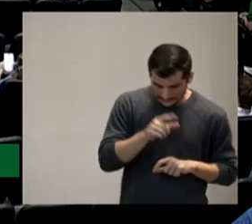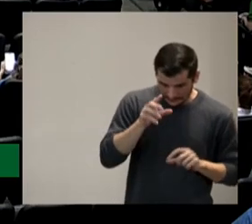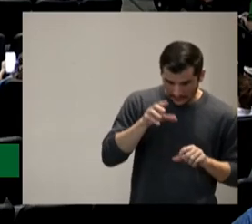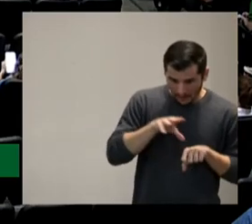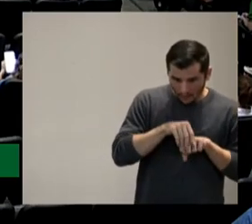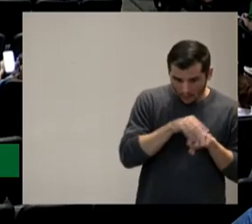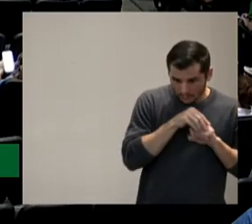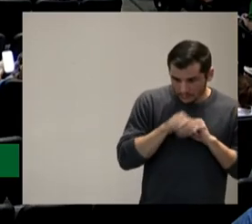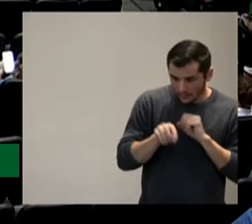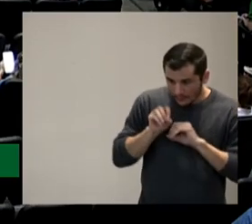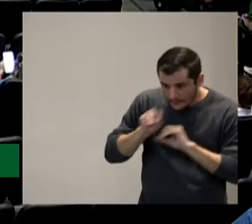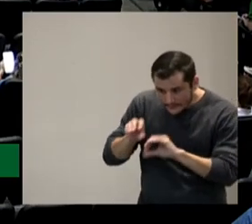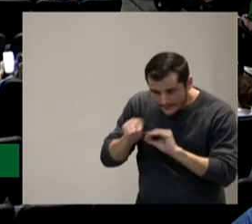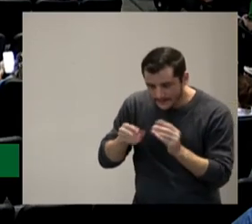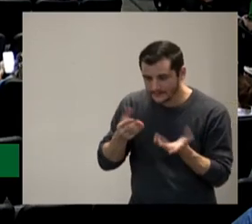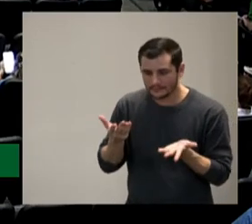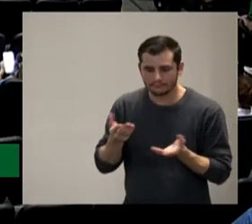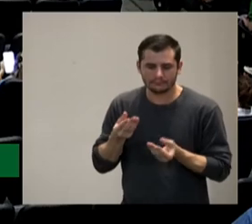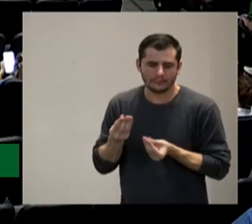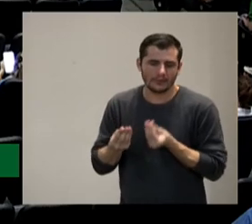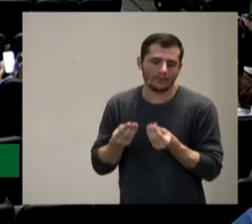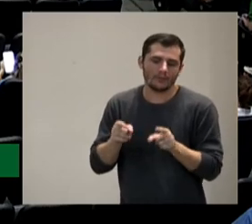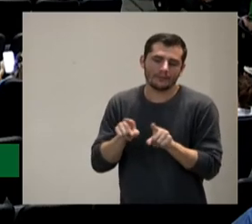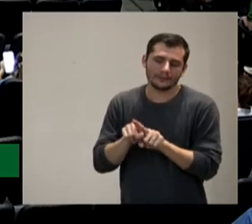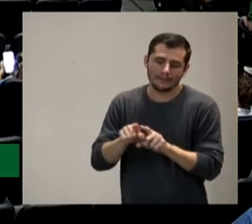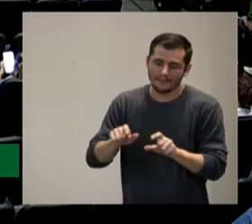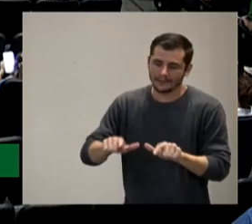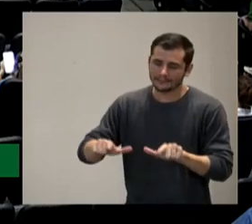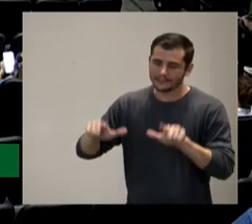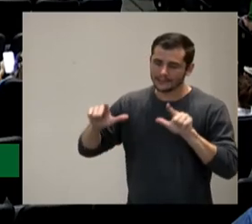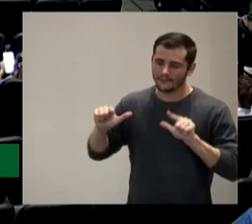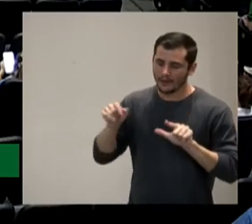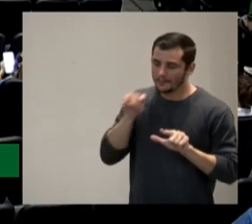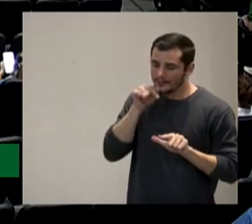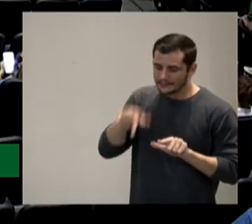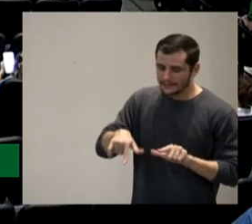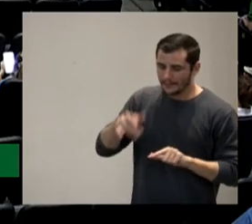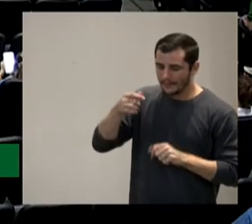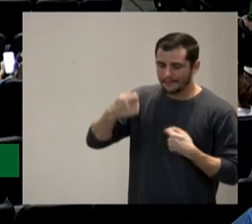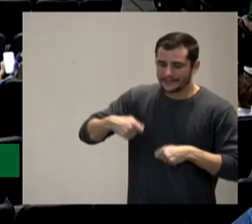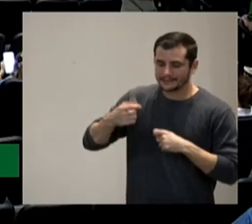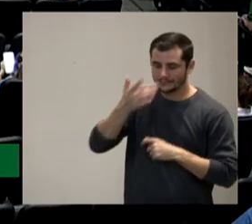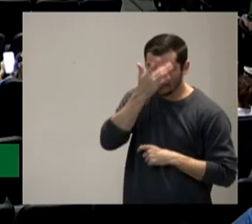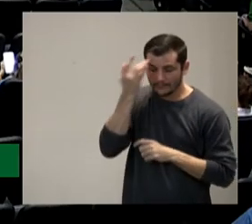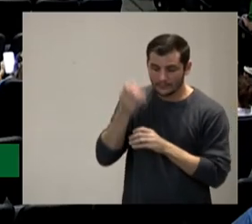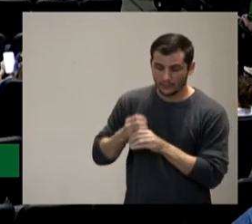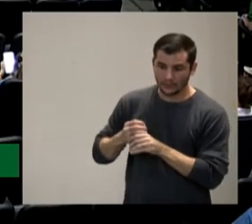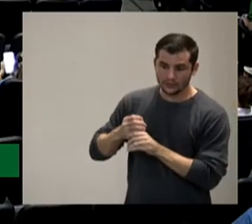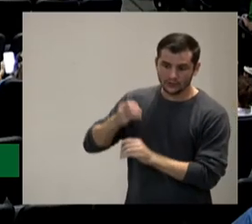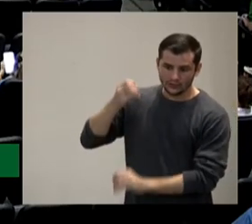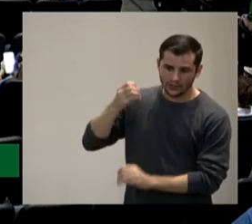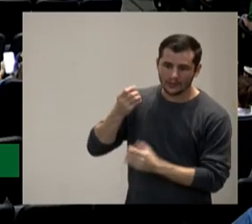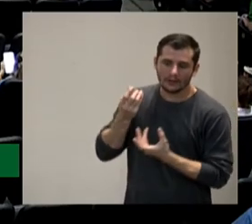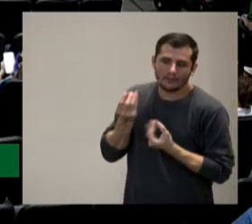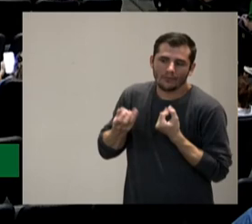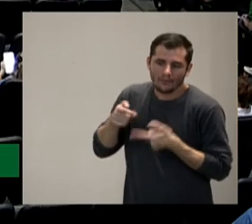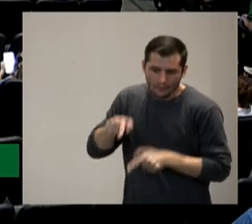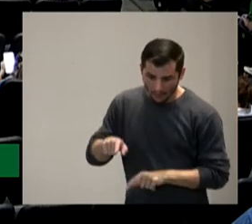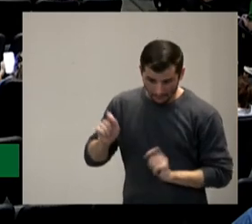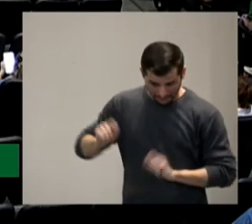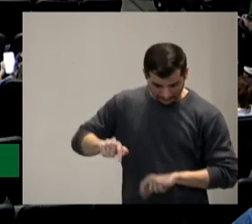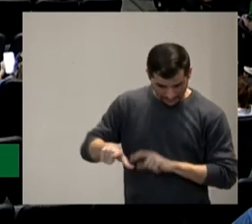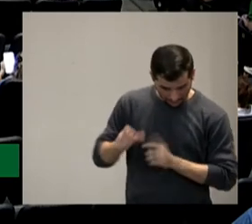que nem diploma vai vamos falar que você precisa de um engenheiro você precisa de um engenheiro ele precisa do CREA se ele não for engenheiro você não consegue